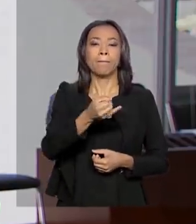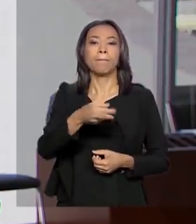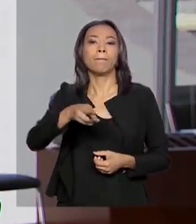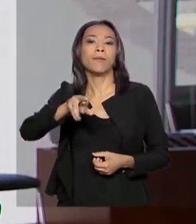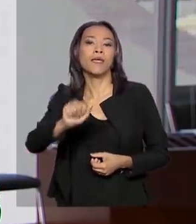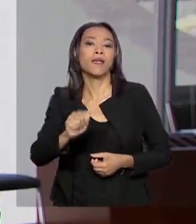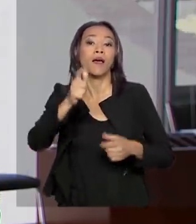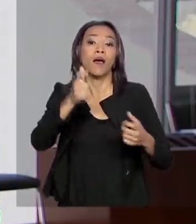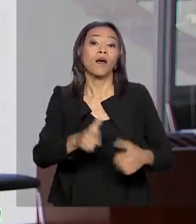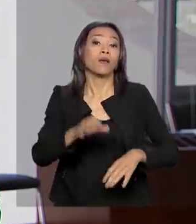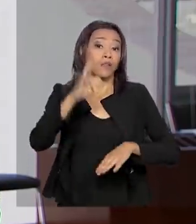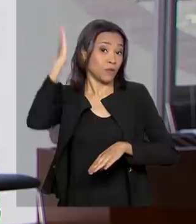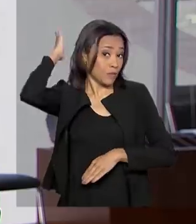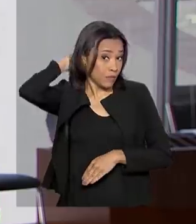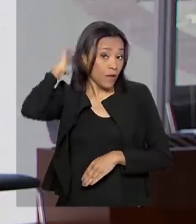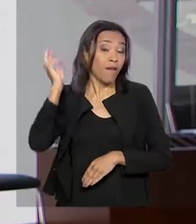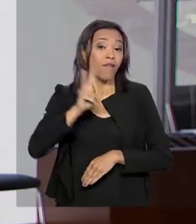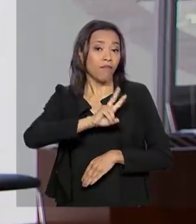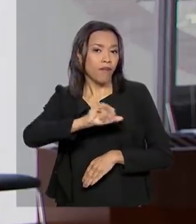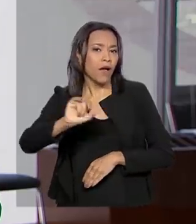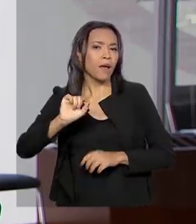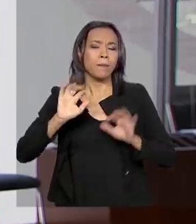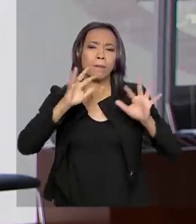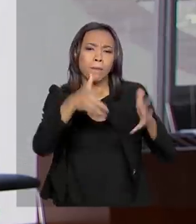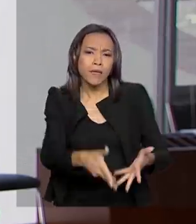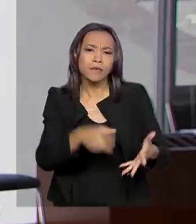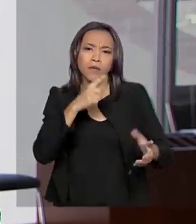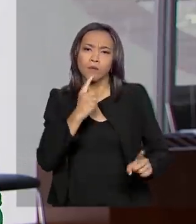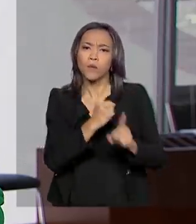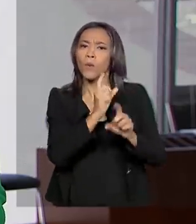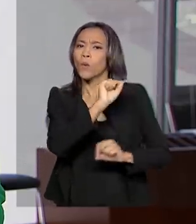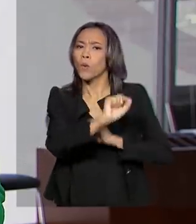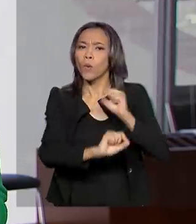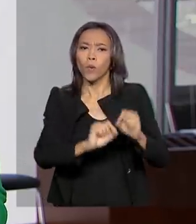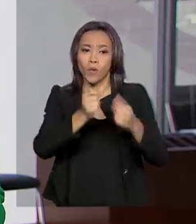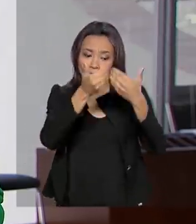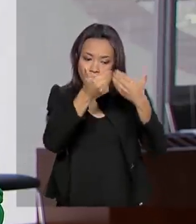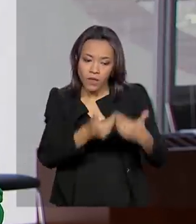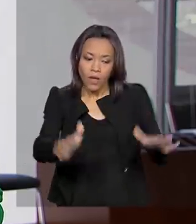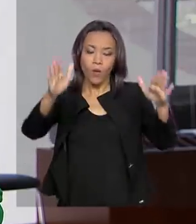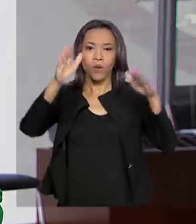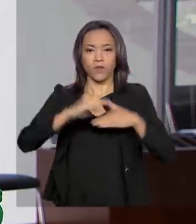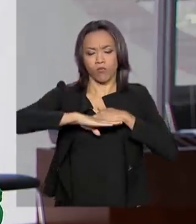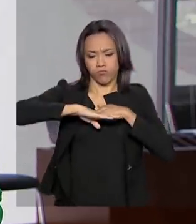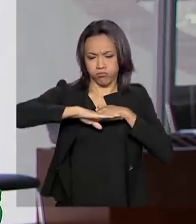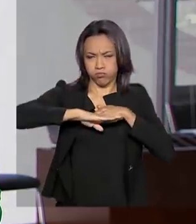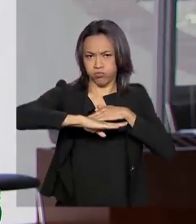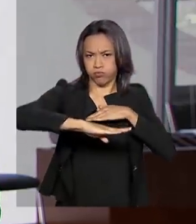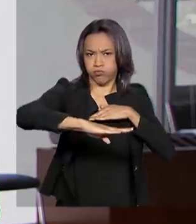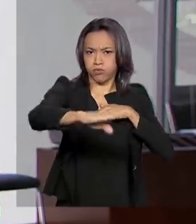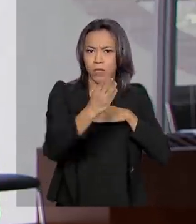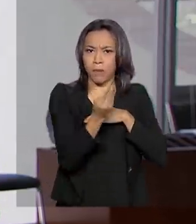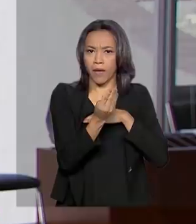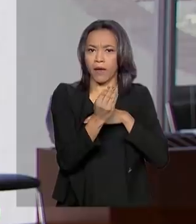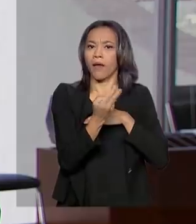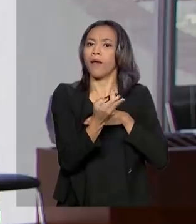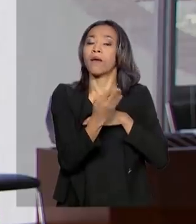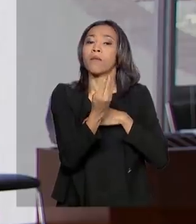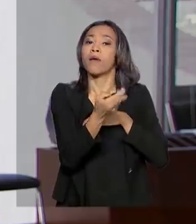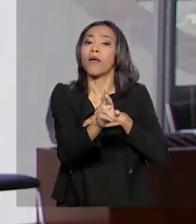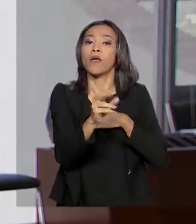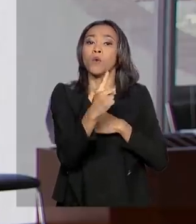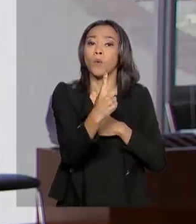ministro da Infraestrutura, Tarcísio Gomes de Freitas, da inauguração de mais um trecho pavimentado da BR-163,